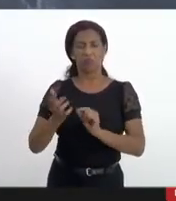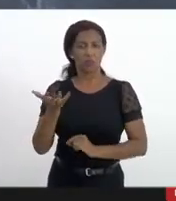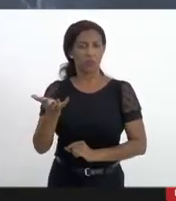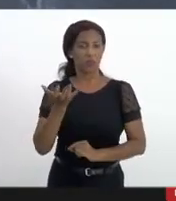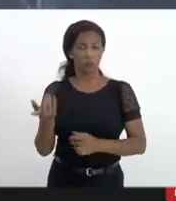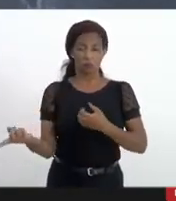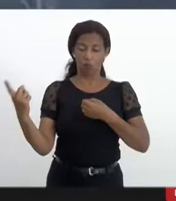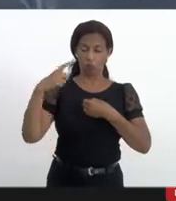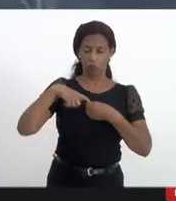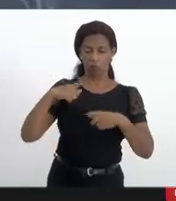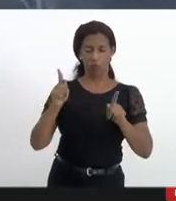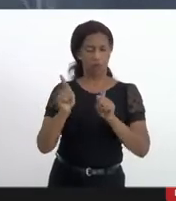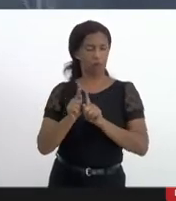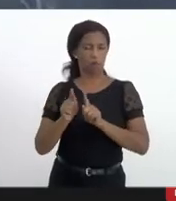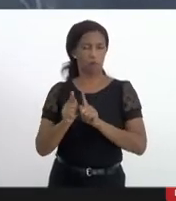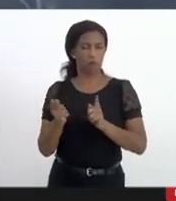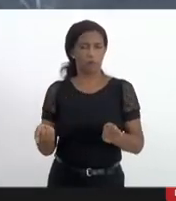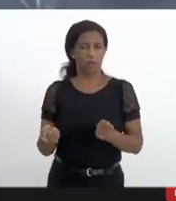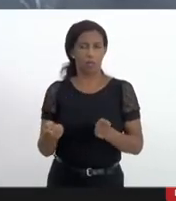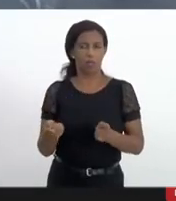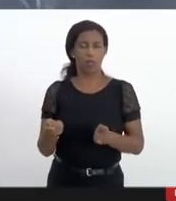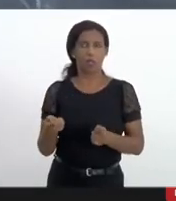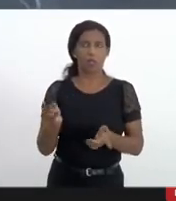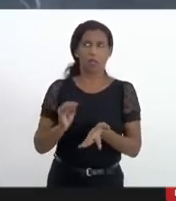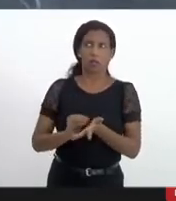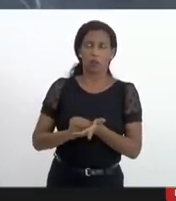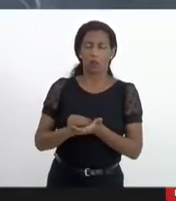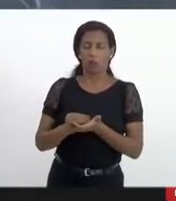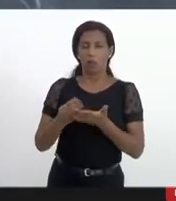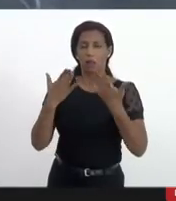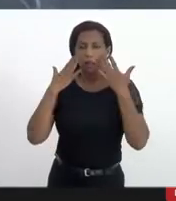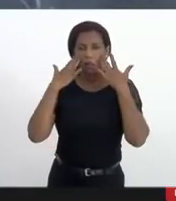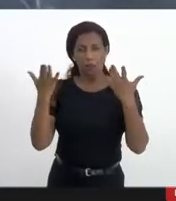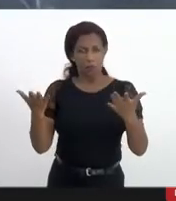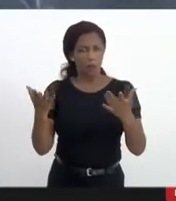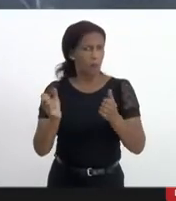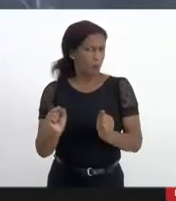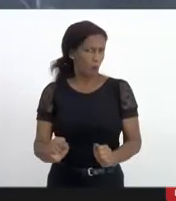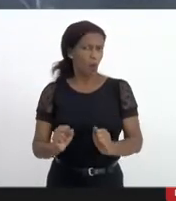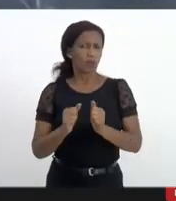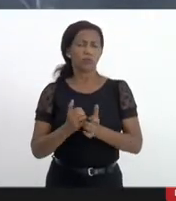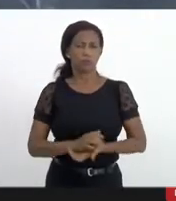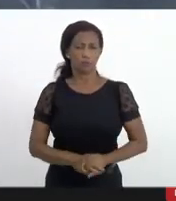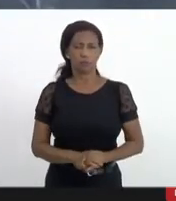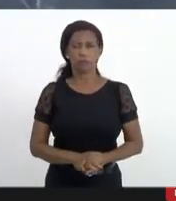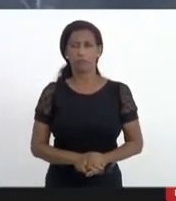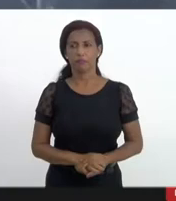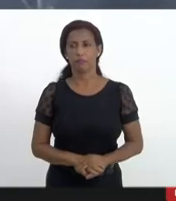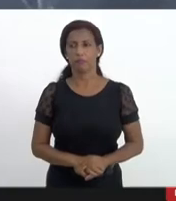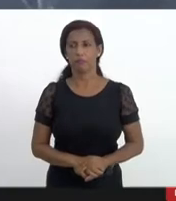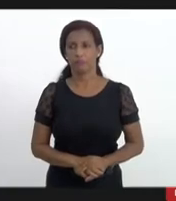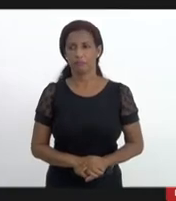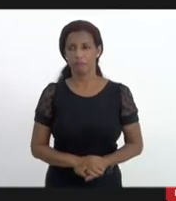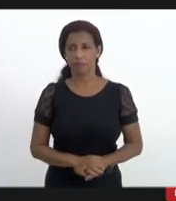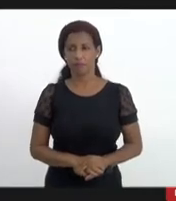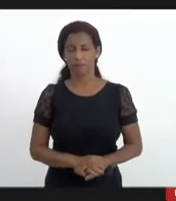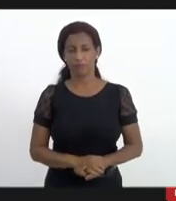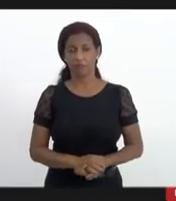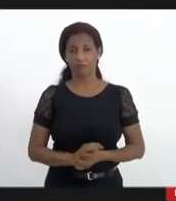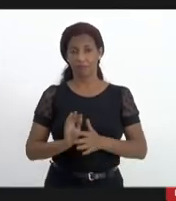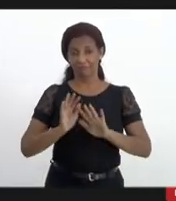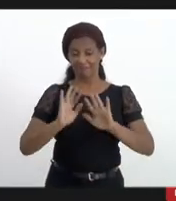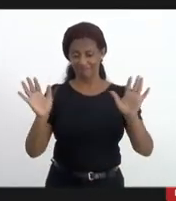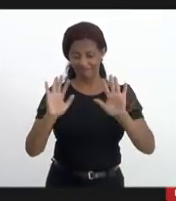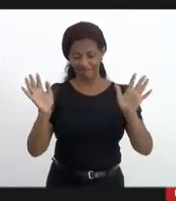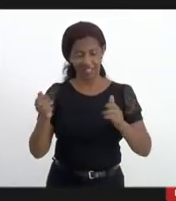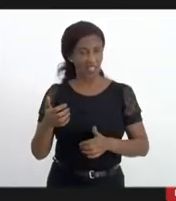retomar algum ponto que não ficou tão explícito fique à vontade também delegado não eu na verdade assim